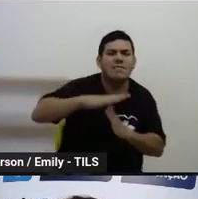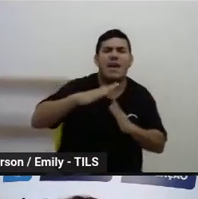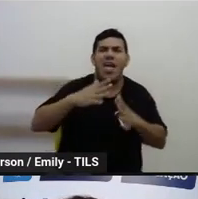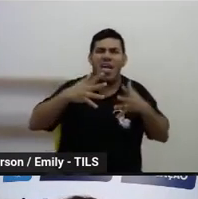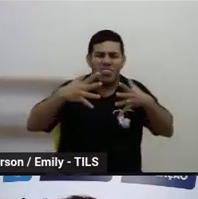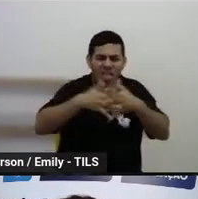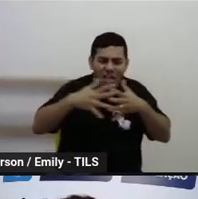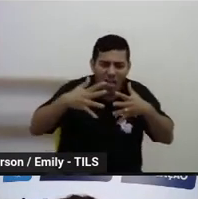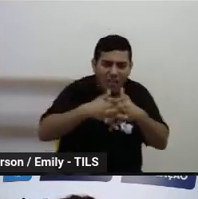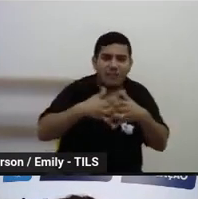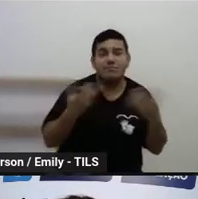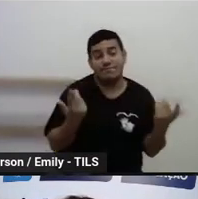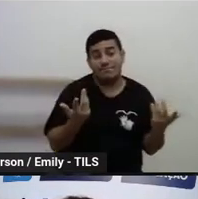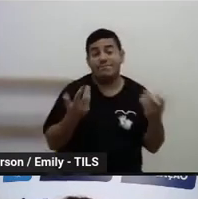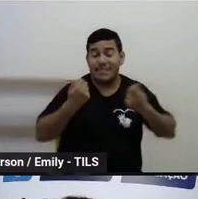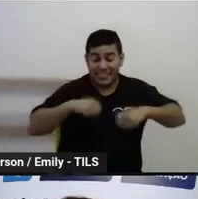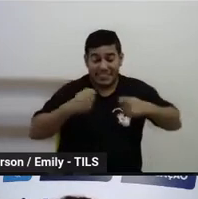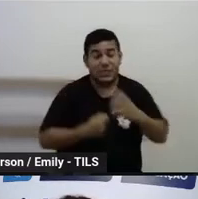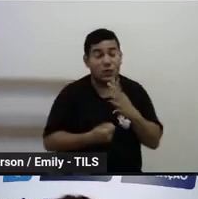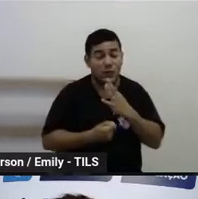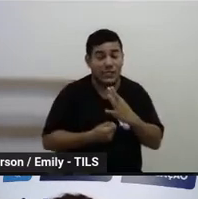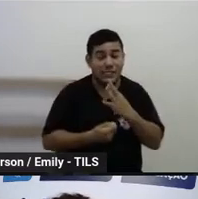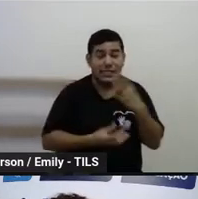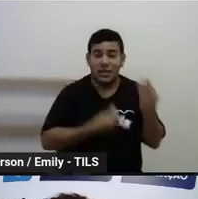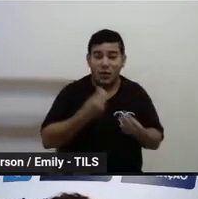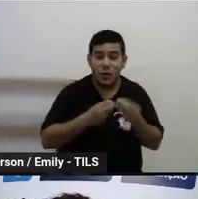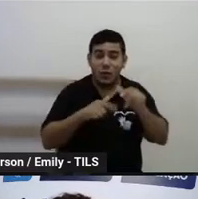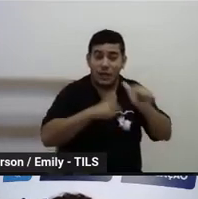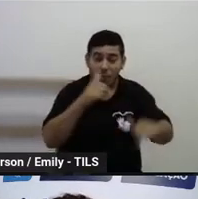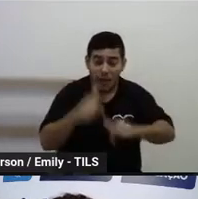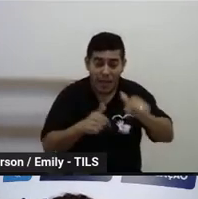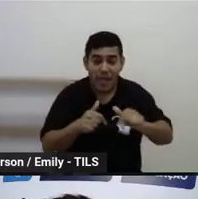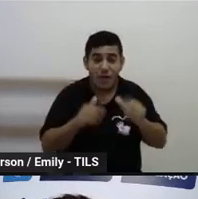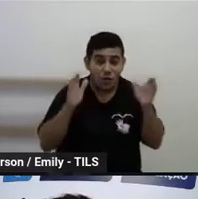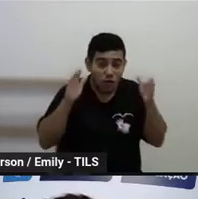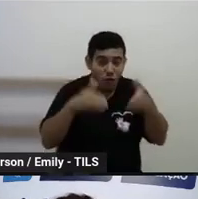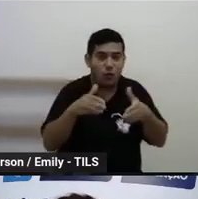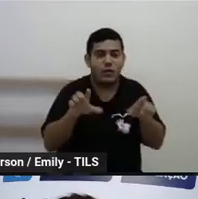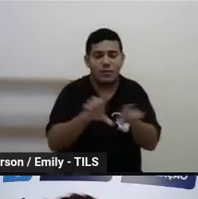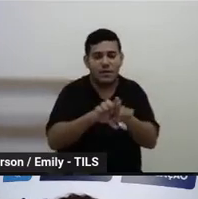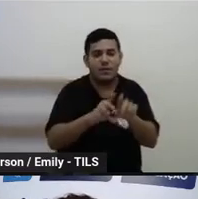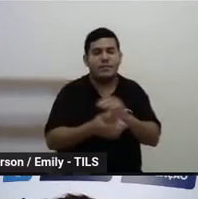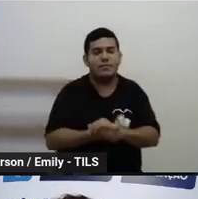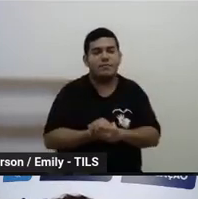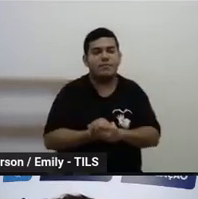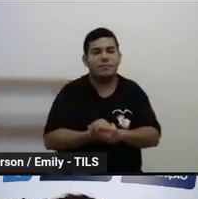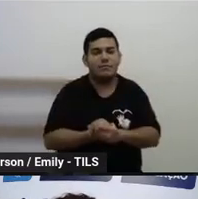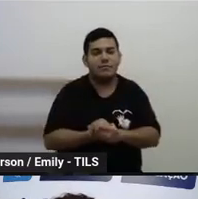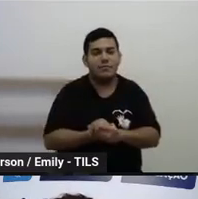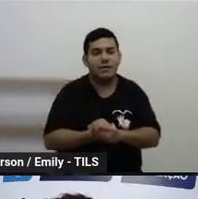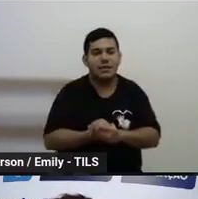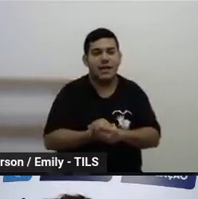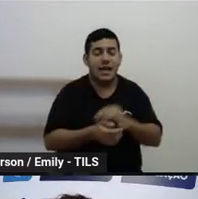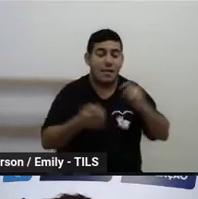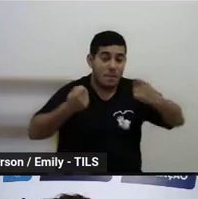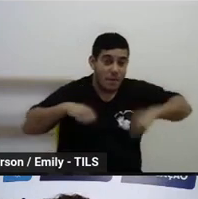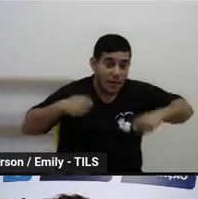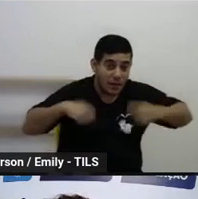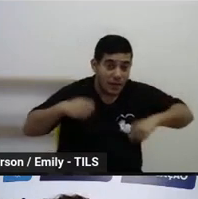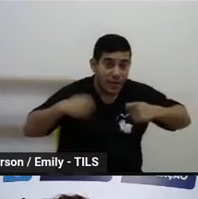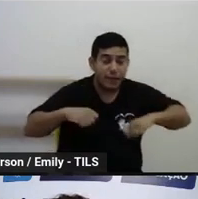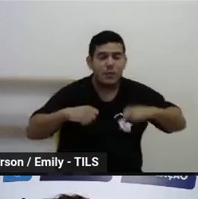entraves para a gente conseguir também trabalhar com foco nisso. e nós precisamos